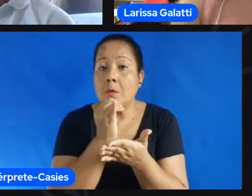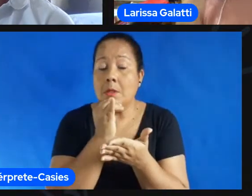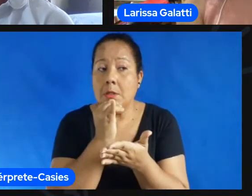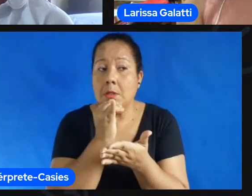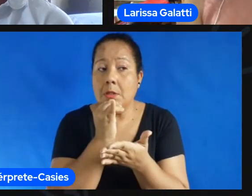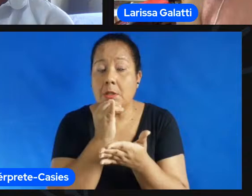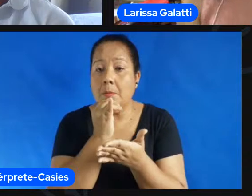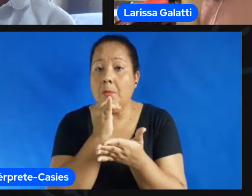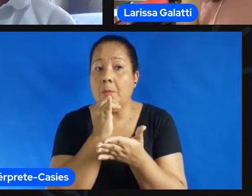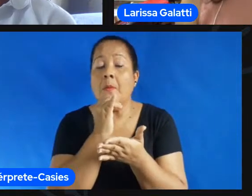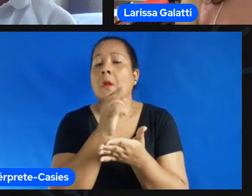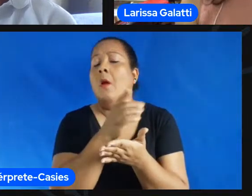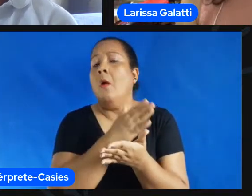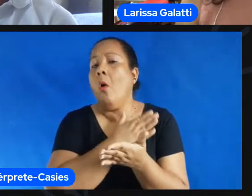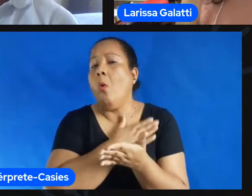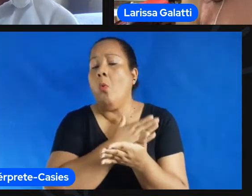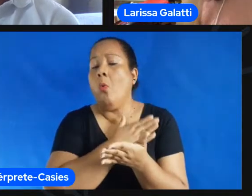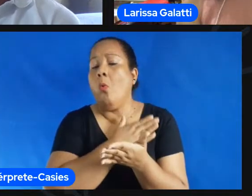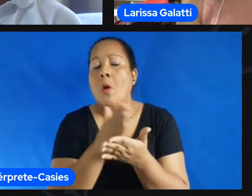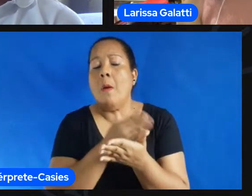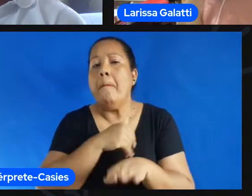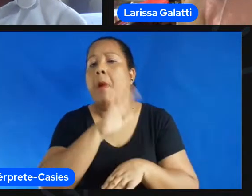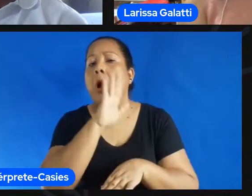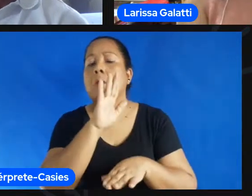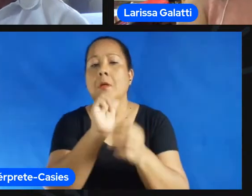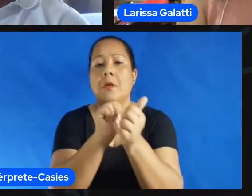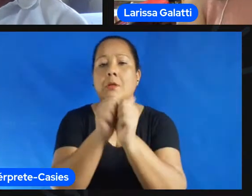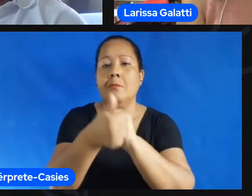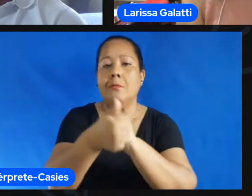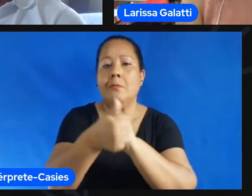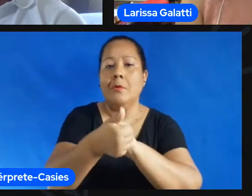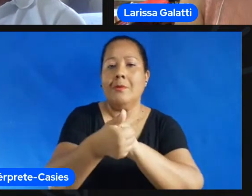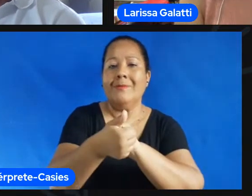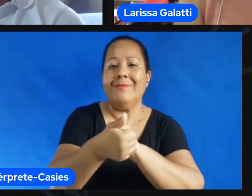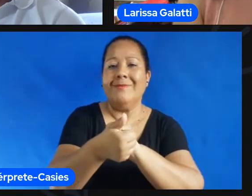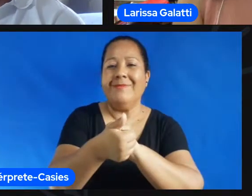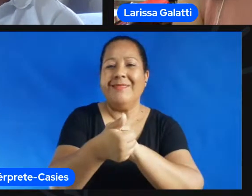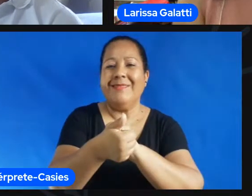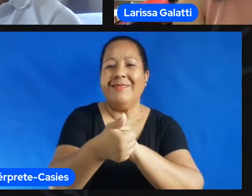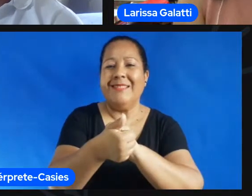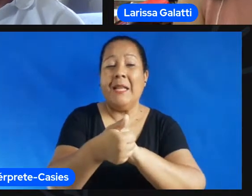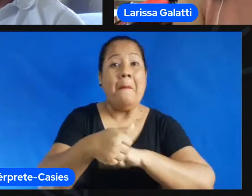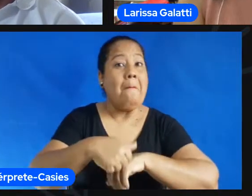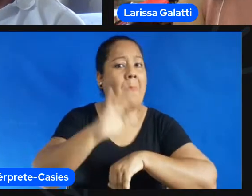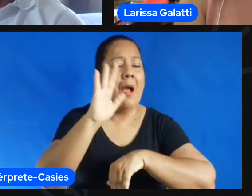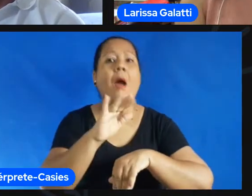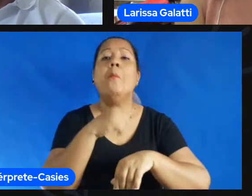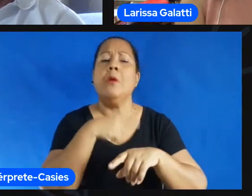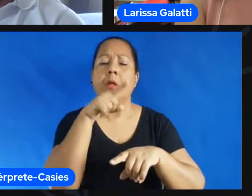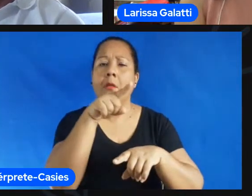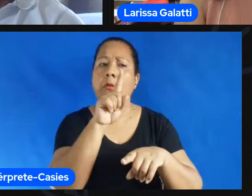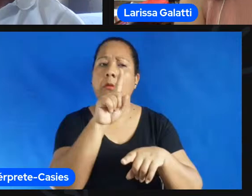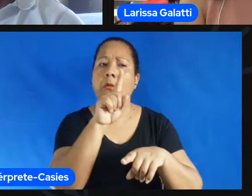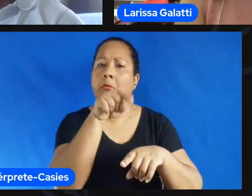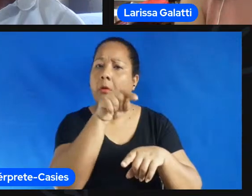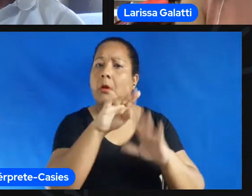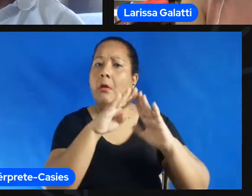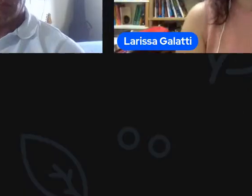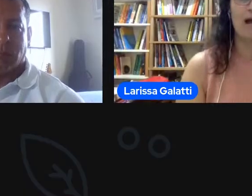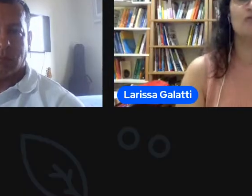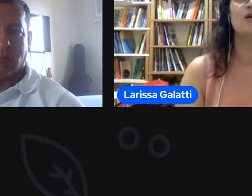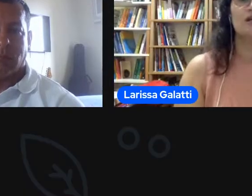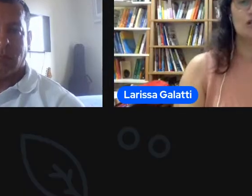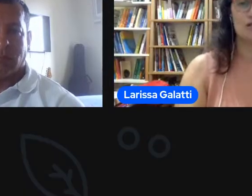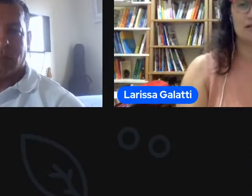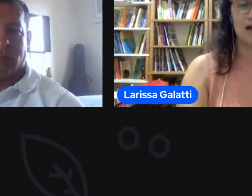física alguns se interessaram mais pelo esporte tem a oportunidade na própria estrutura na sua comunidade no